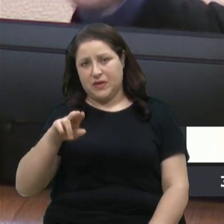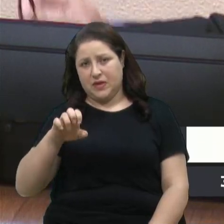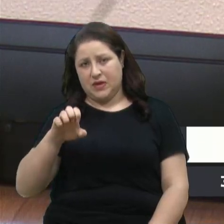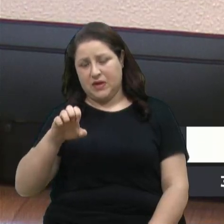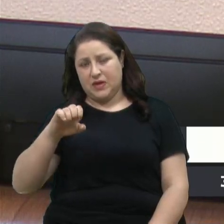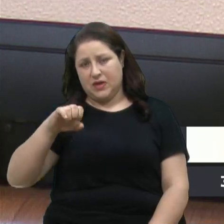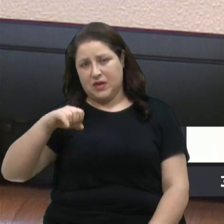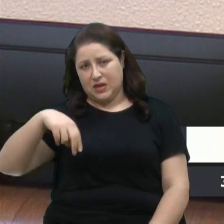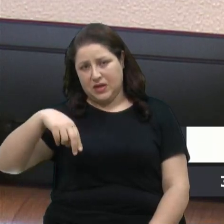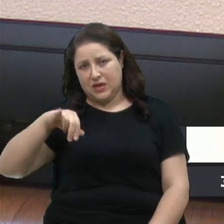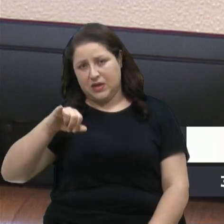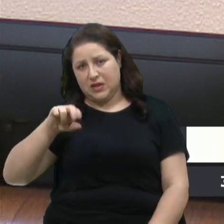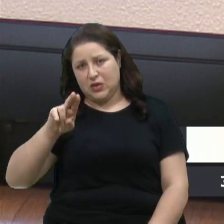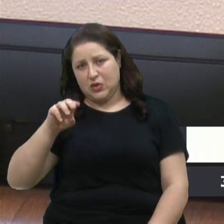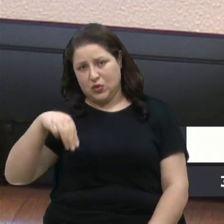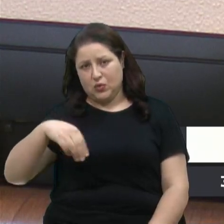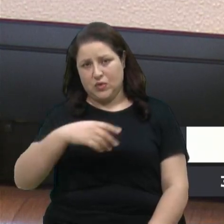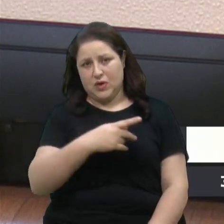Nova Esperança.